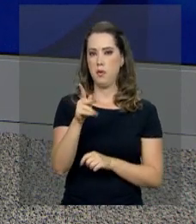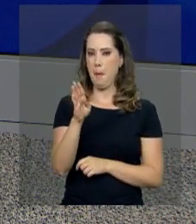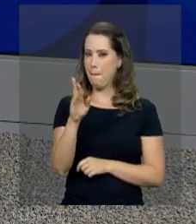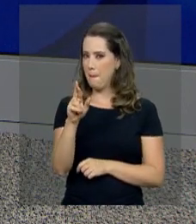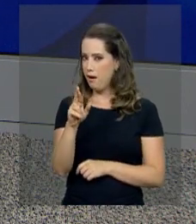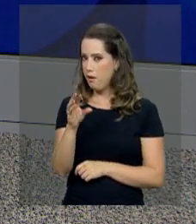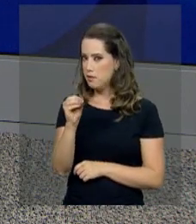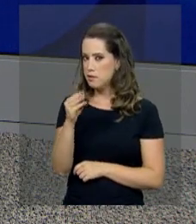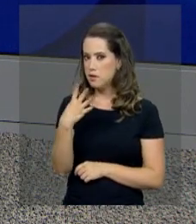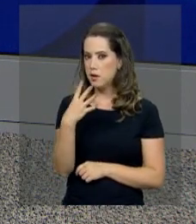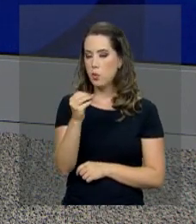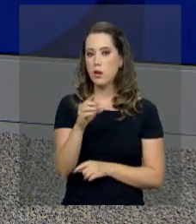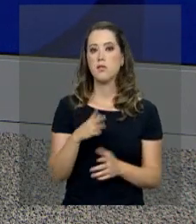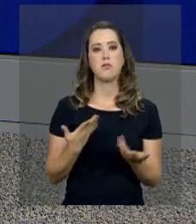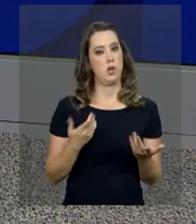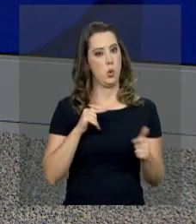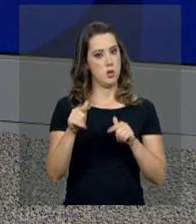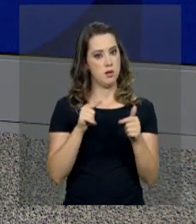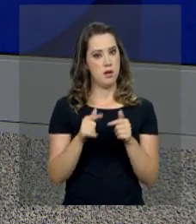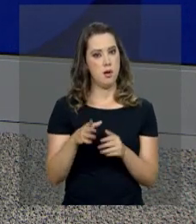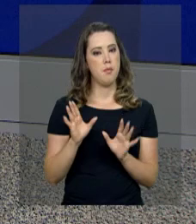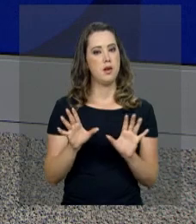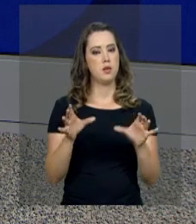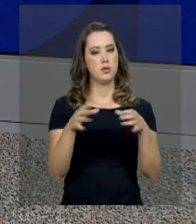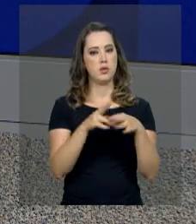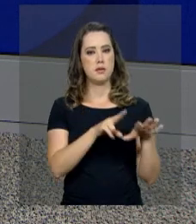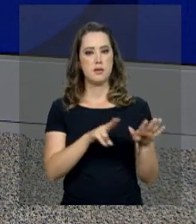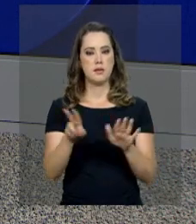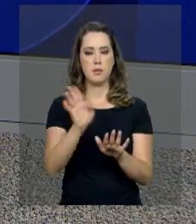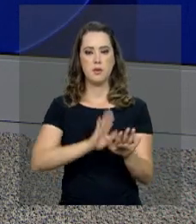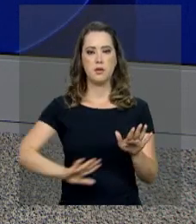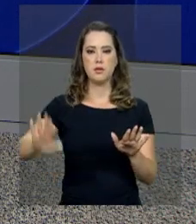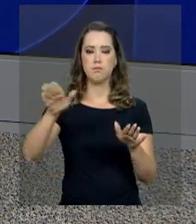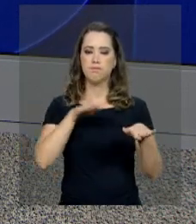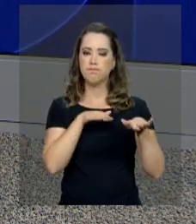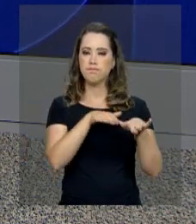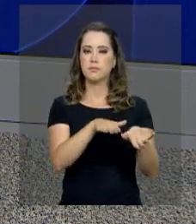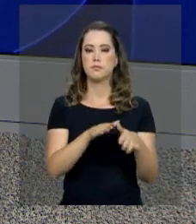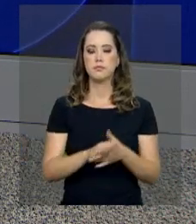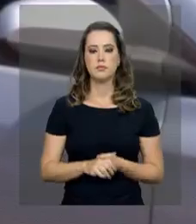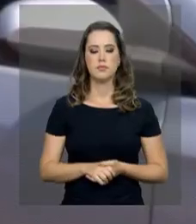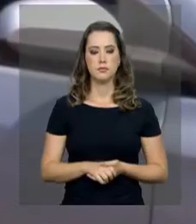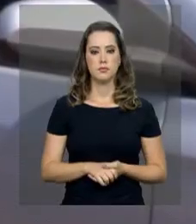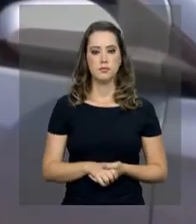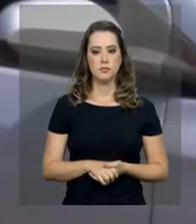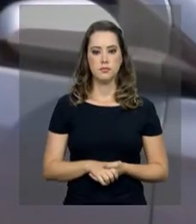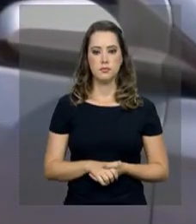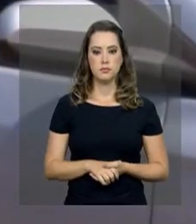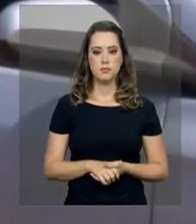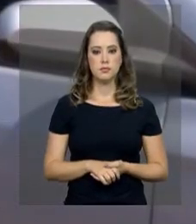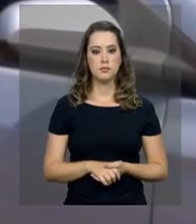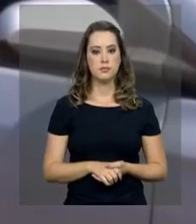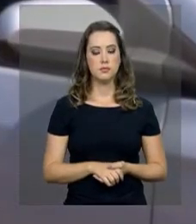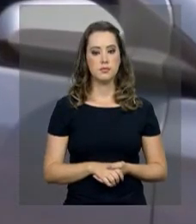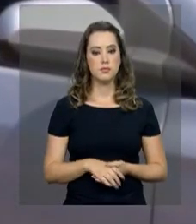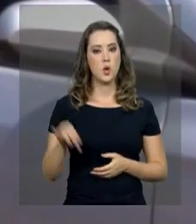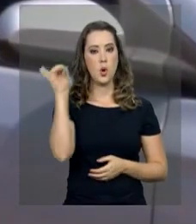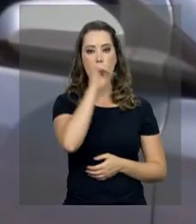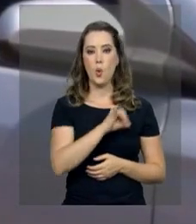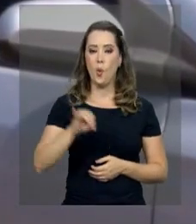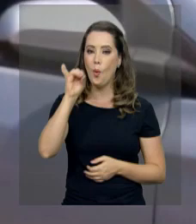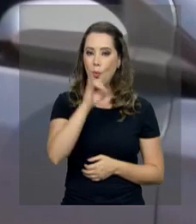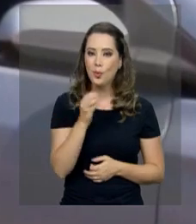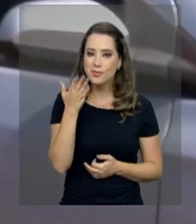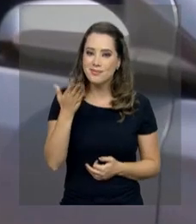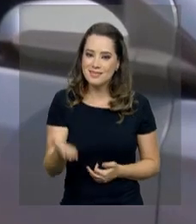na BR-040. A ação faz parte da Semana Nacional do Trânsito. Olá, como parte